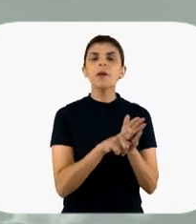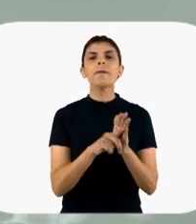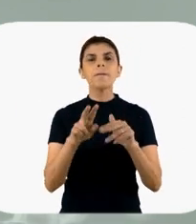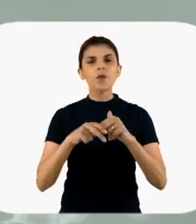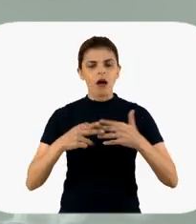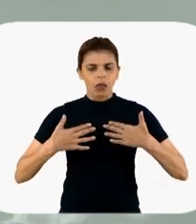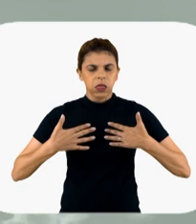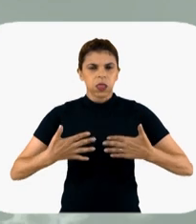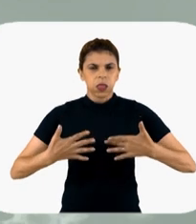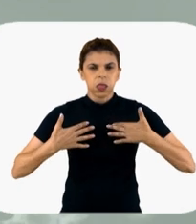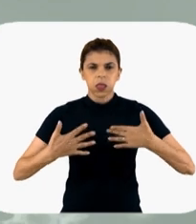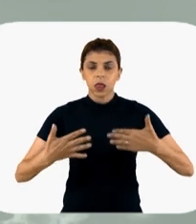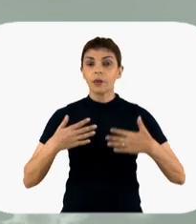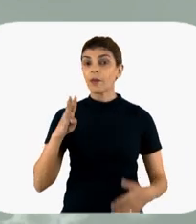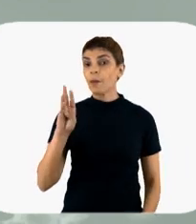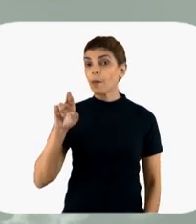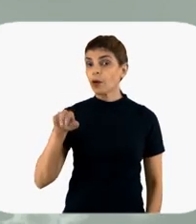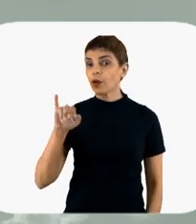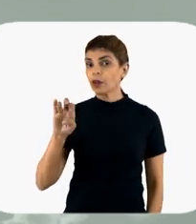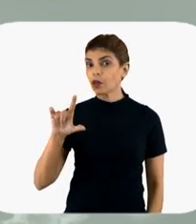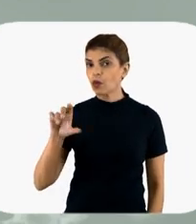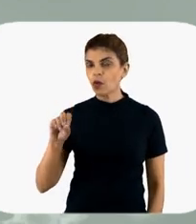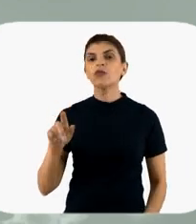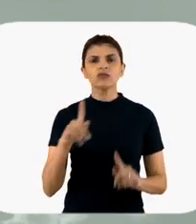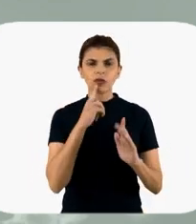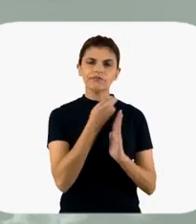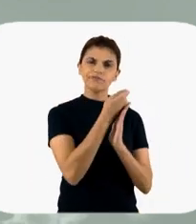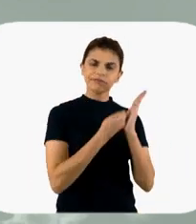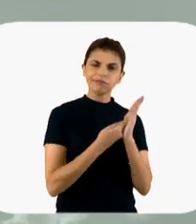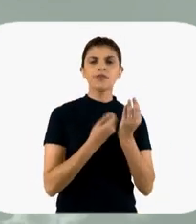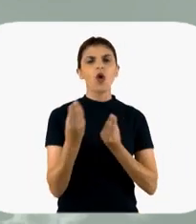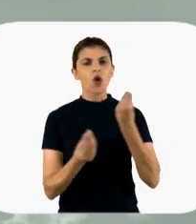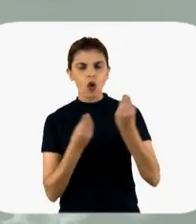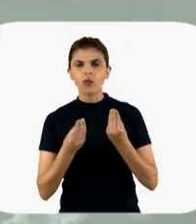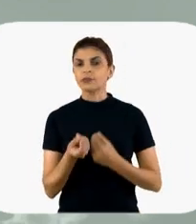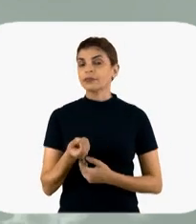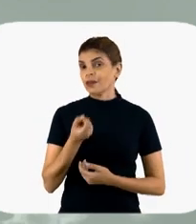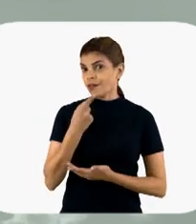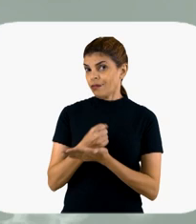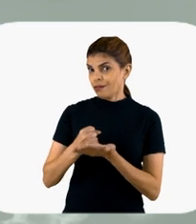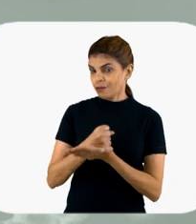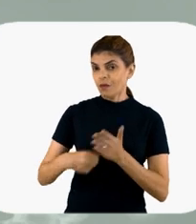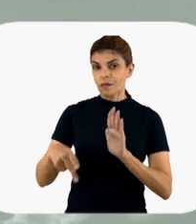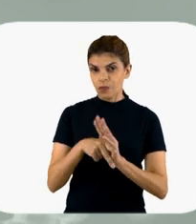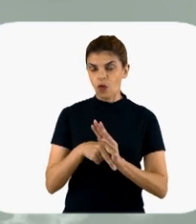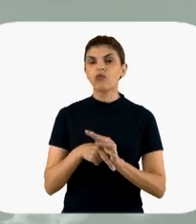imunomoduladora no bronquíolo pelo TOLike 4, tem também bem descrito no influenza isso daí. Mas assim,